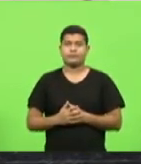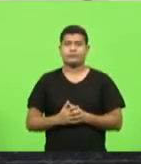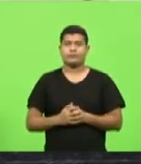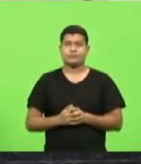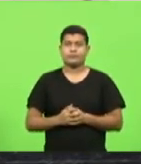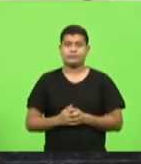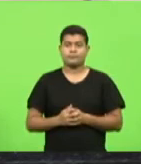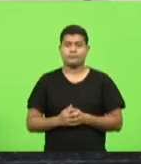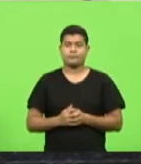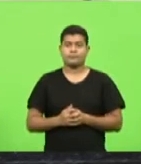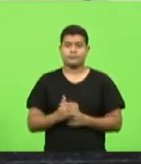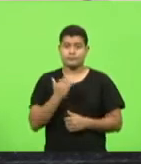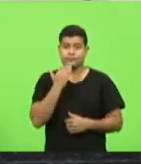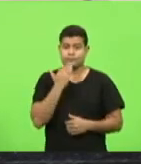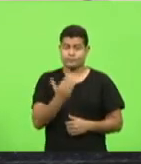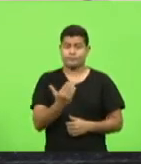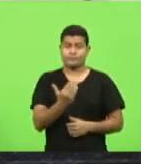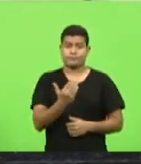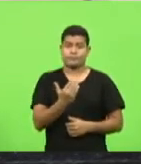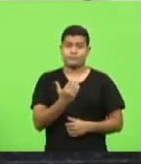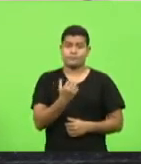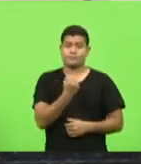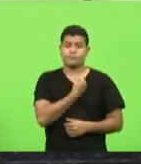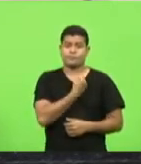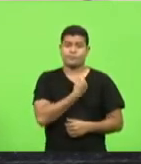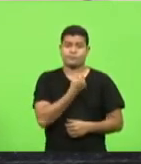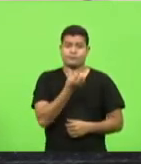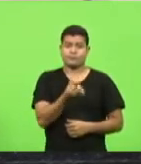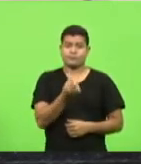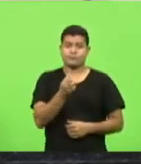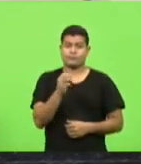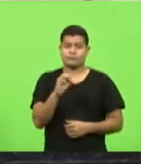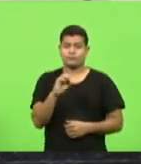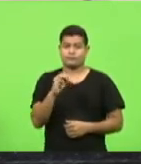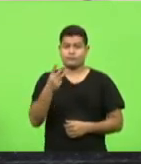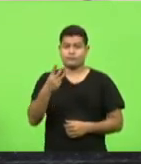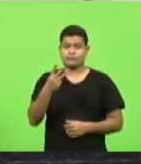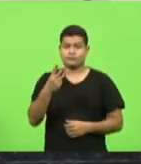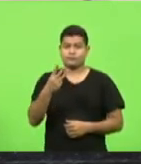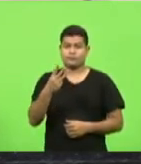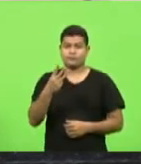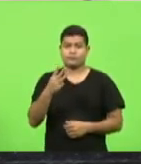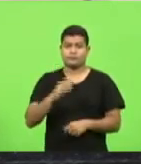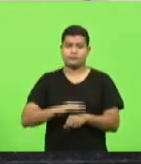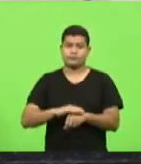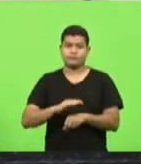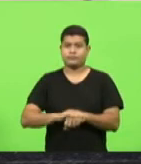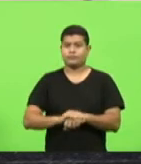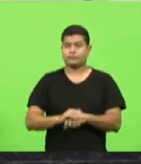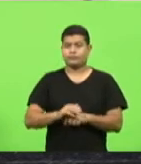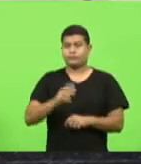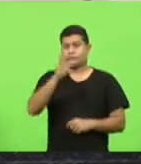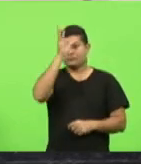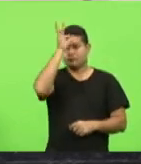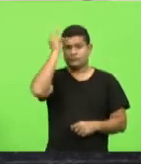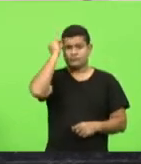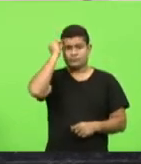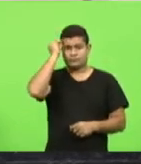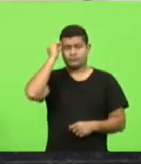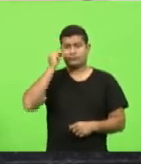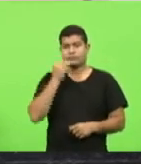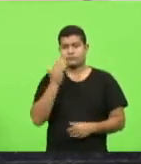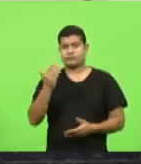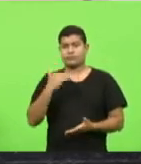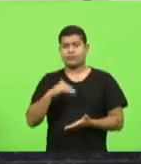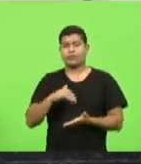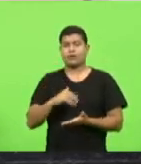requerimentos requerimentos número 603 deputada Luciane Carminati solicitando ao presidente da